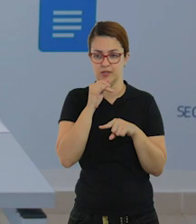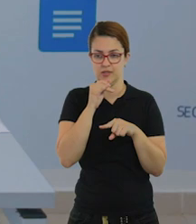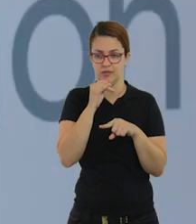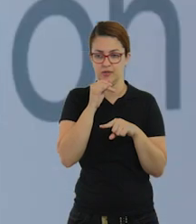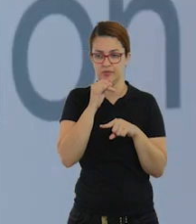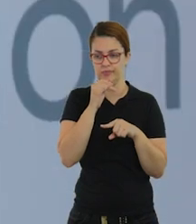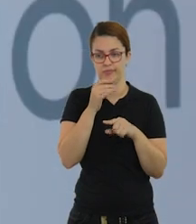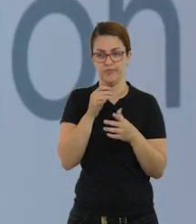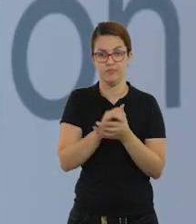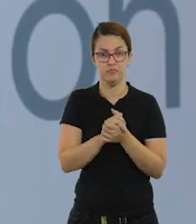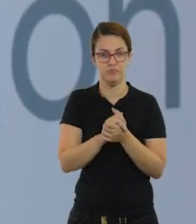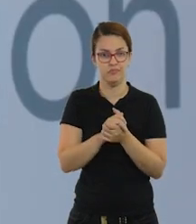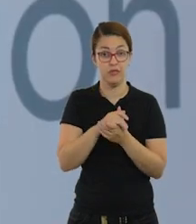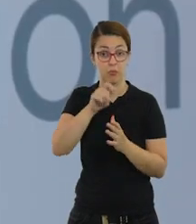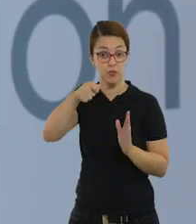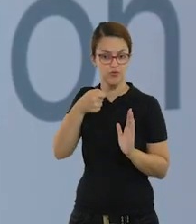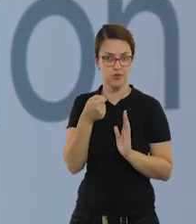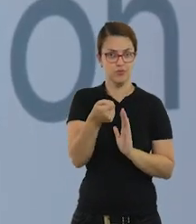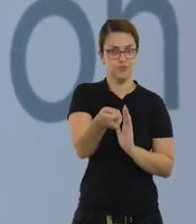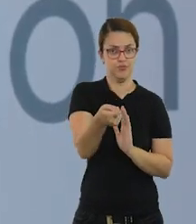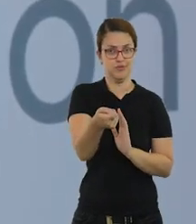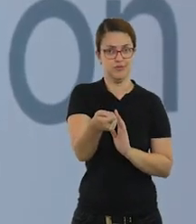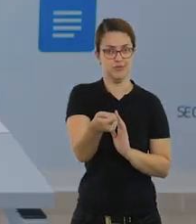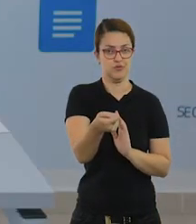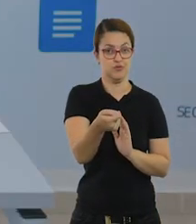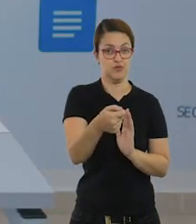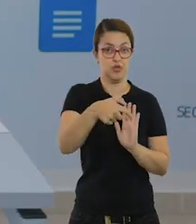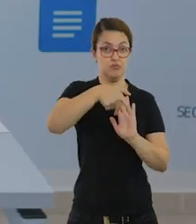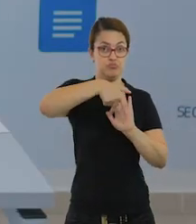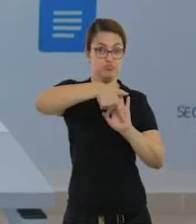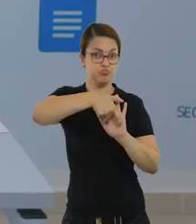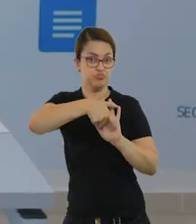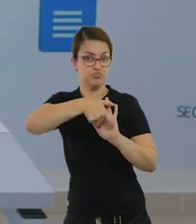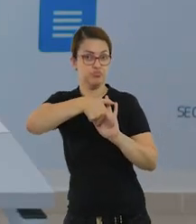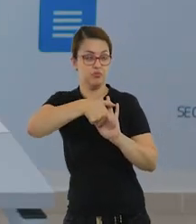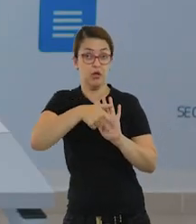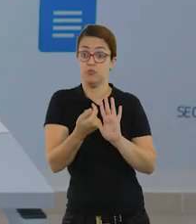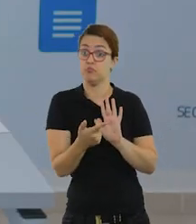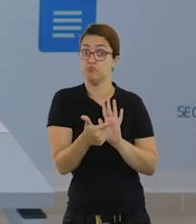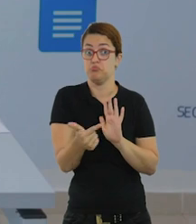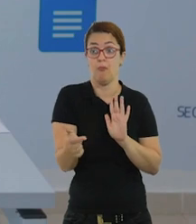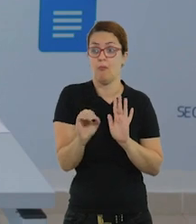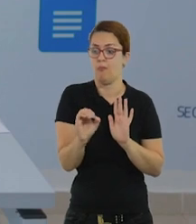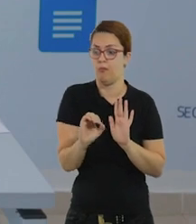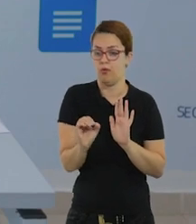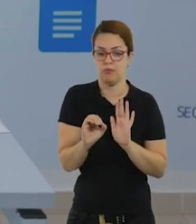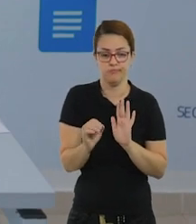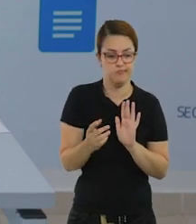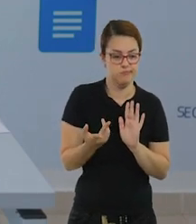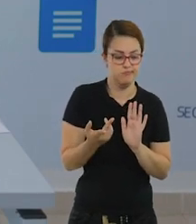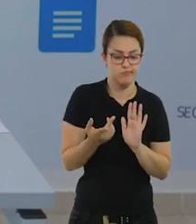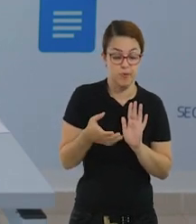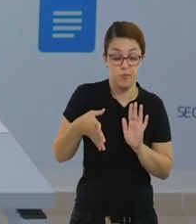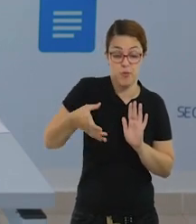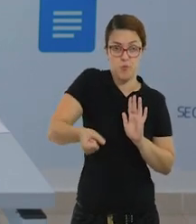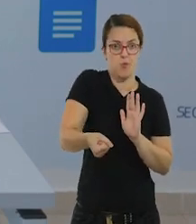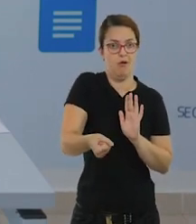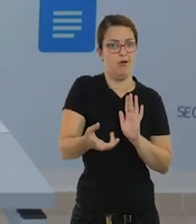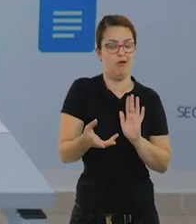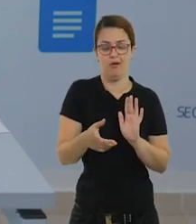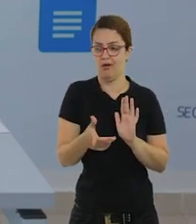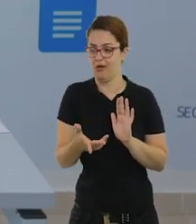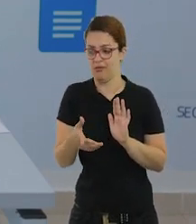uma postura de um lutador de esgrima, né? Ah, mas ele não tem nada para segurar. Peça para ele procurar em casa algo